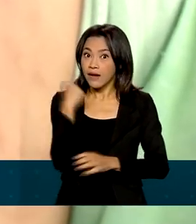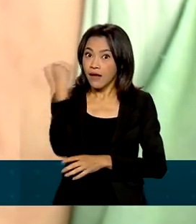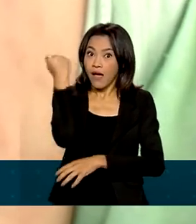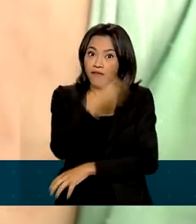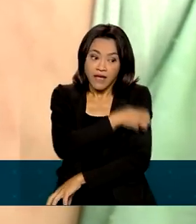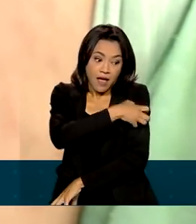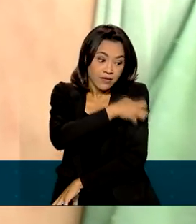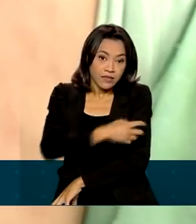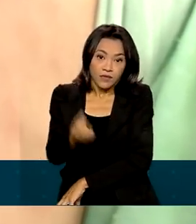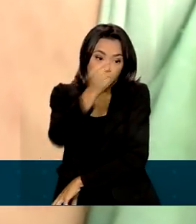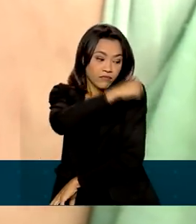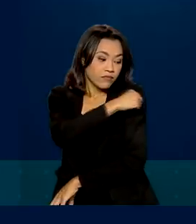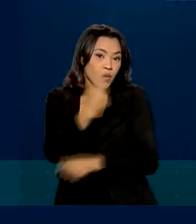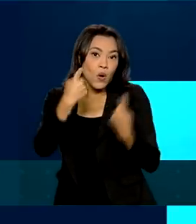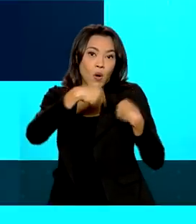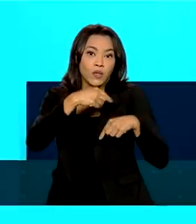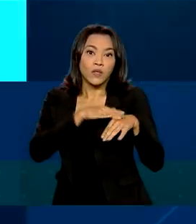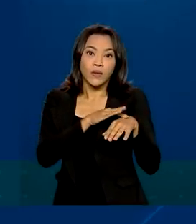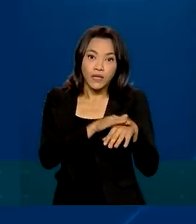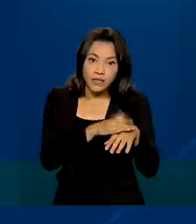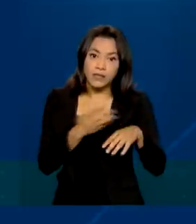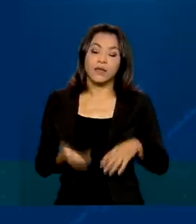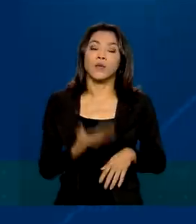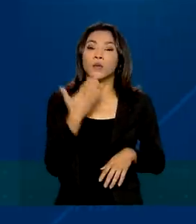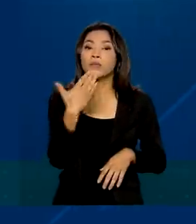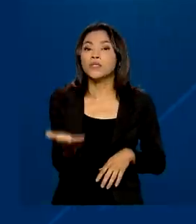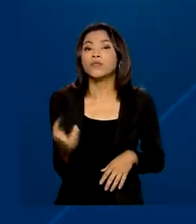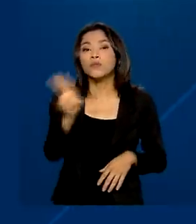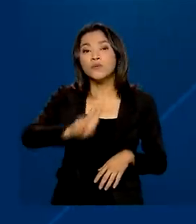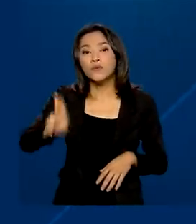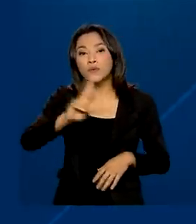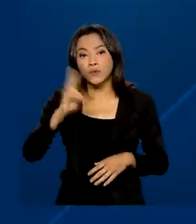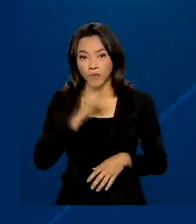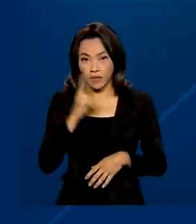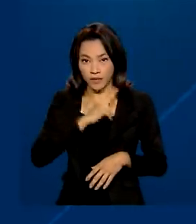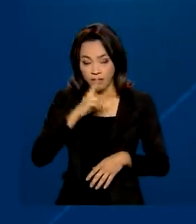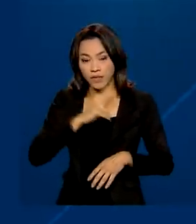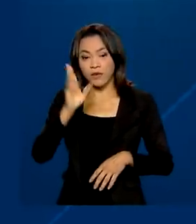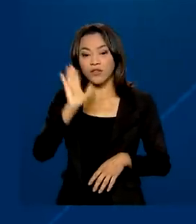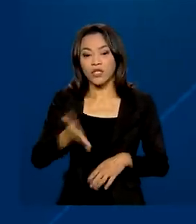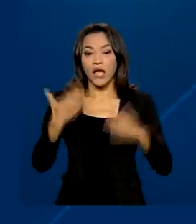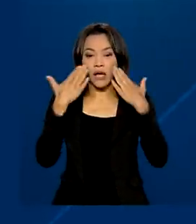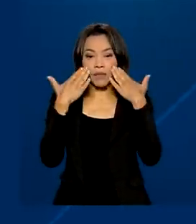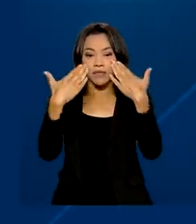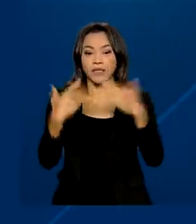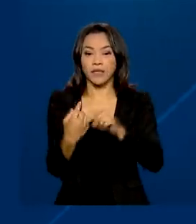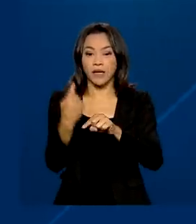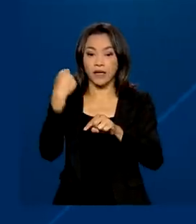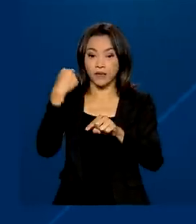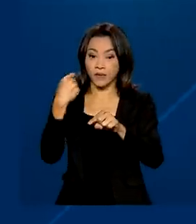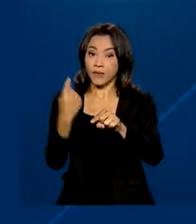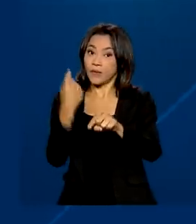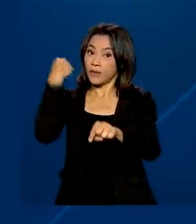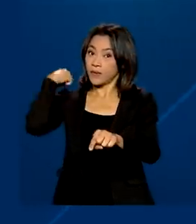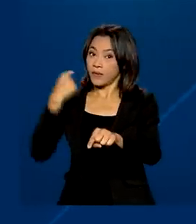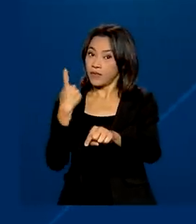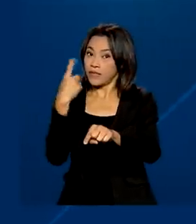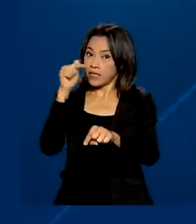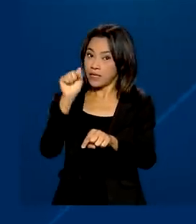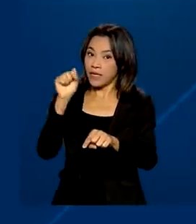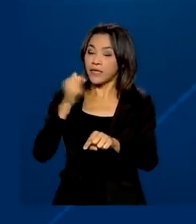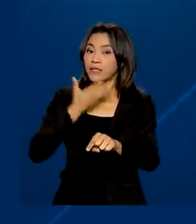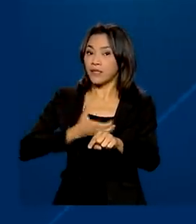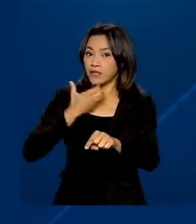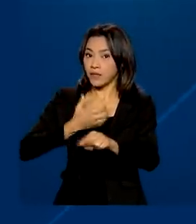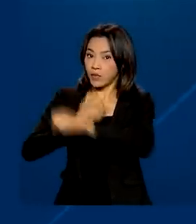disponíveis contra a doença. O pedido de uso emergencial foi apresentado em 17 de dezembro do ano passado à